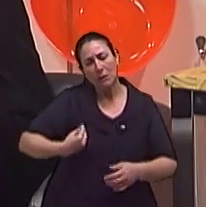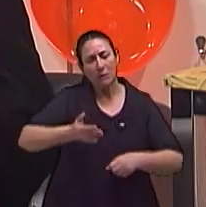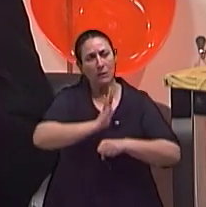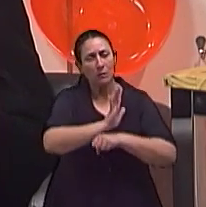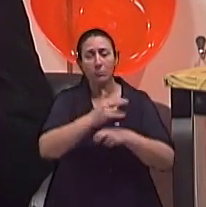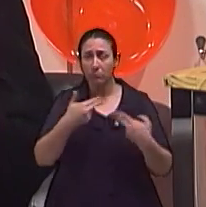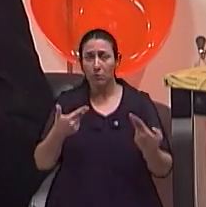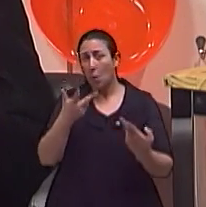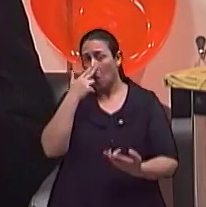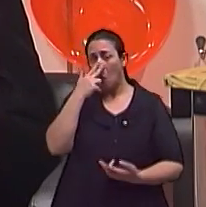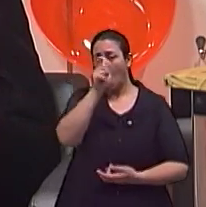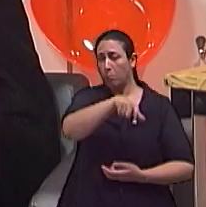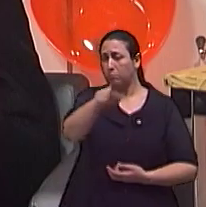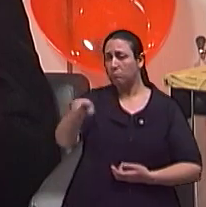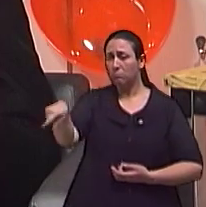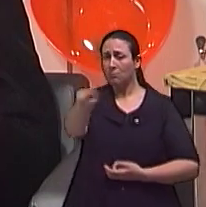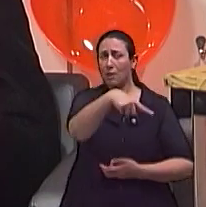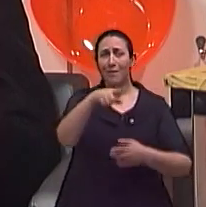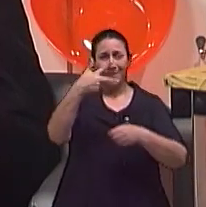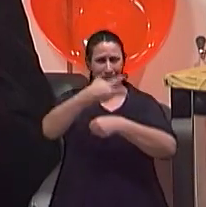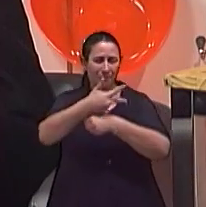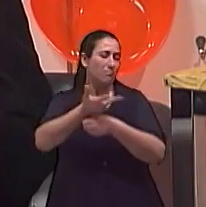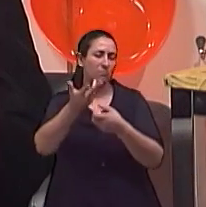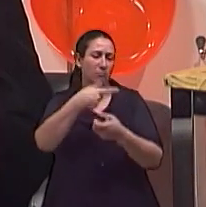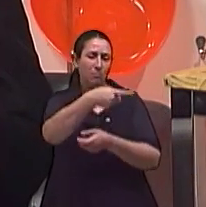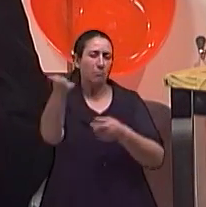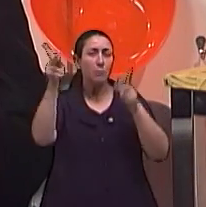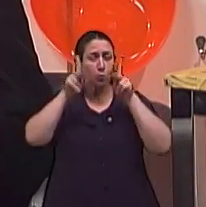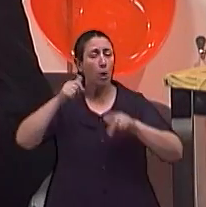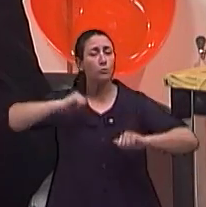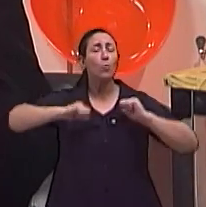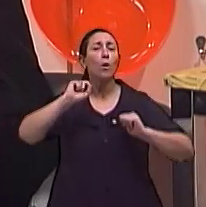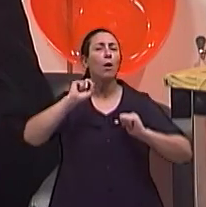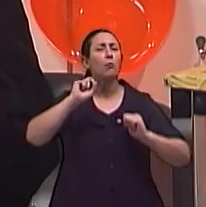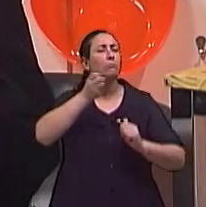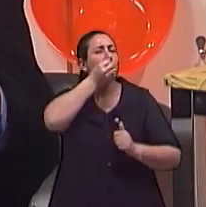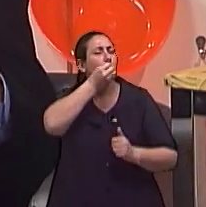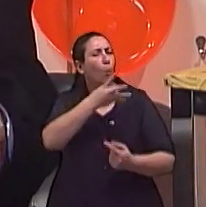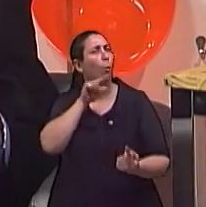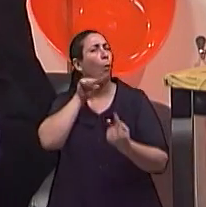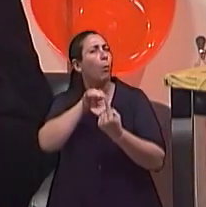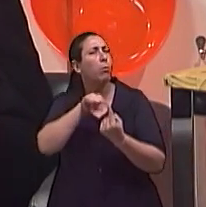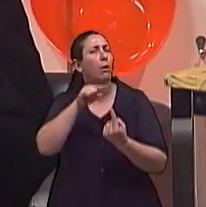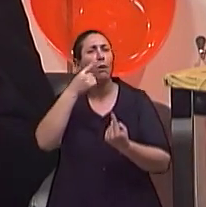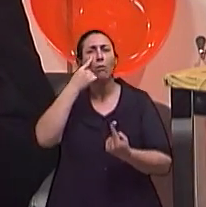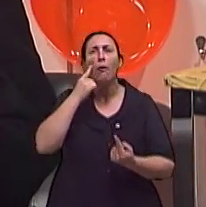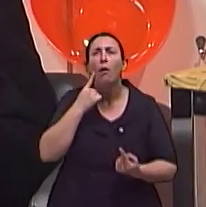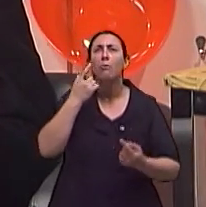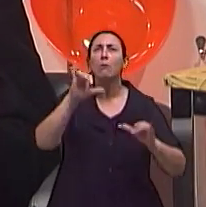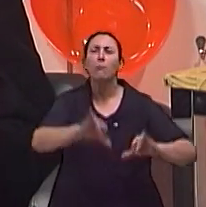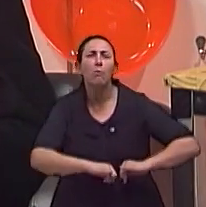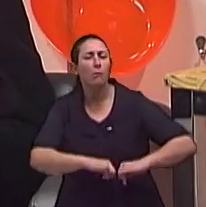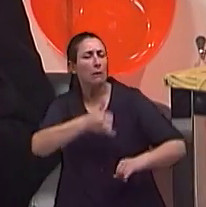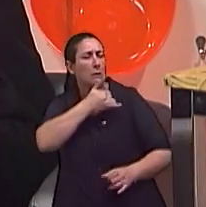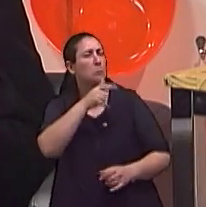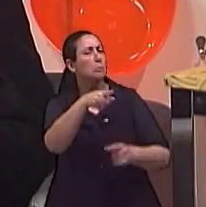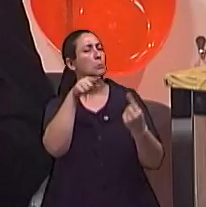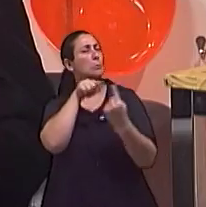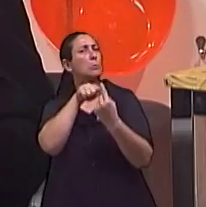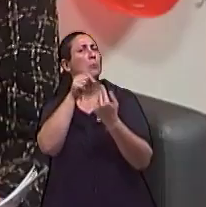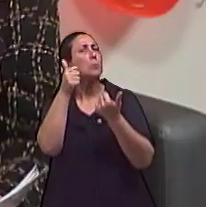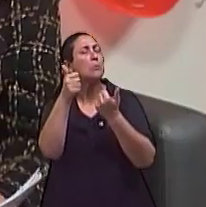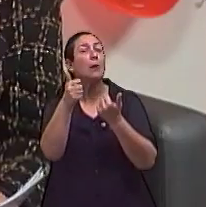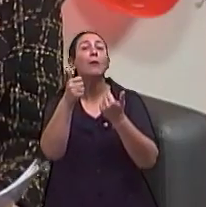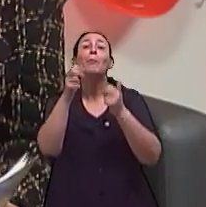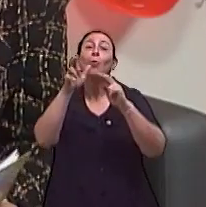de dramaturgia teatral e ali conseguem um resultado secundário para alguns problemas da sua vida que estão enfrentando também.